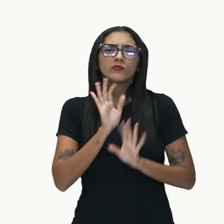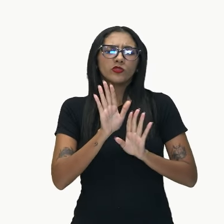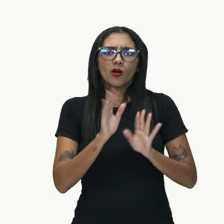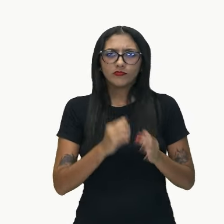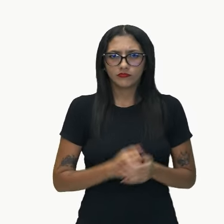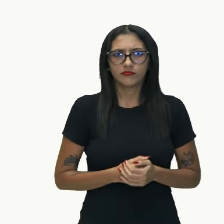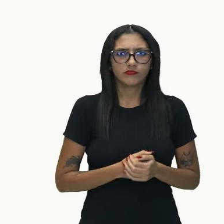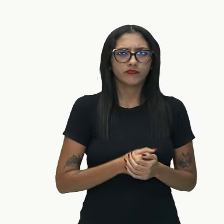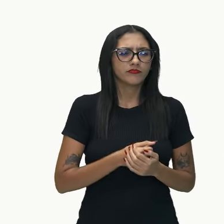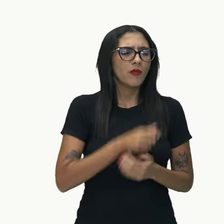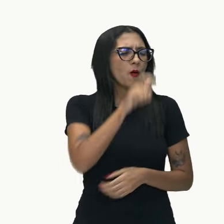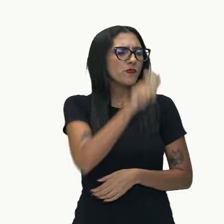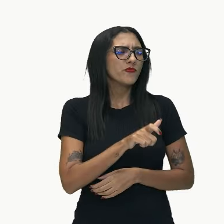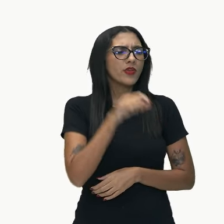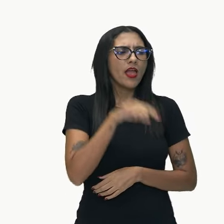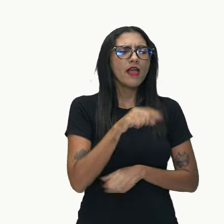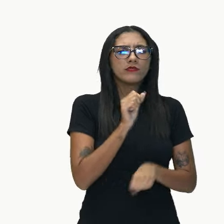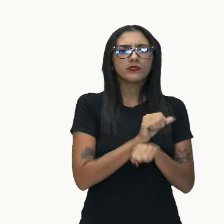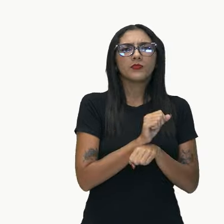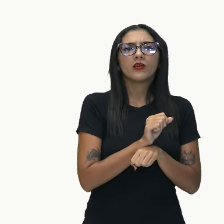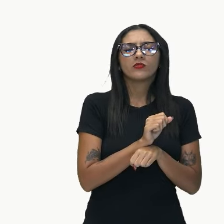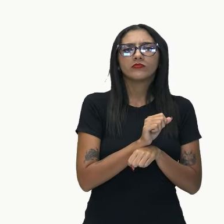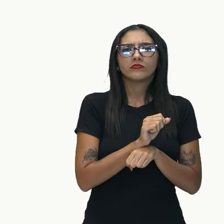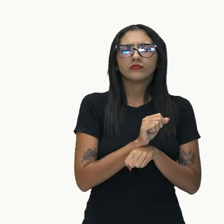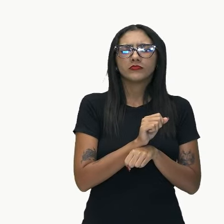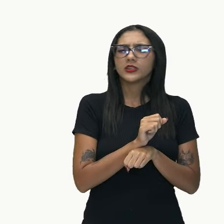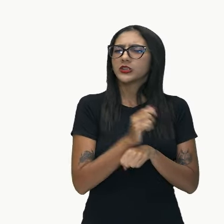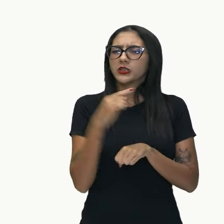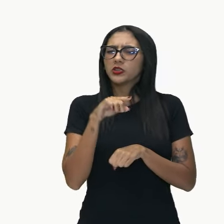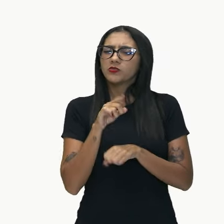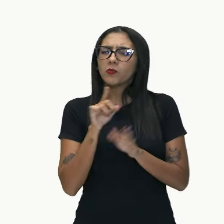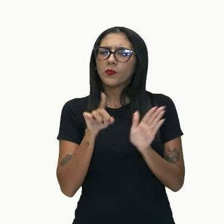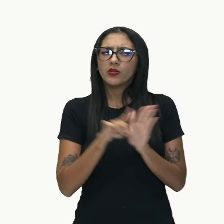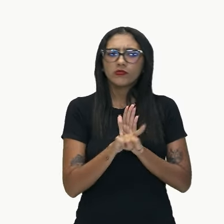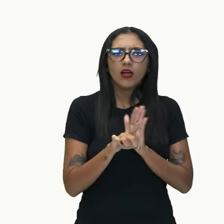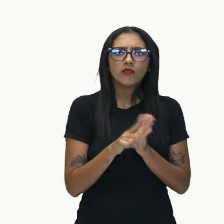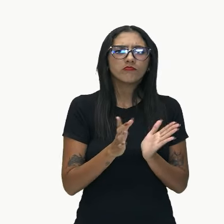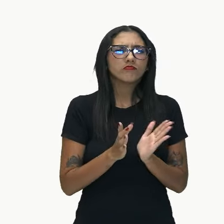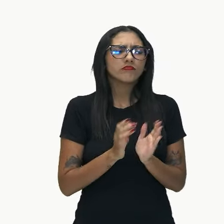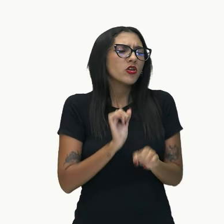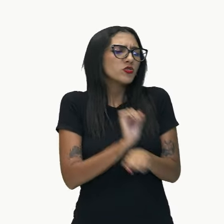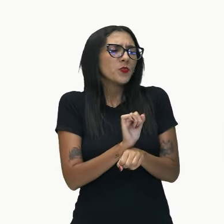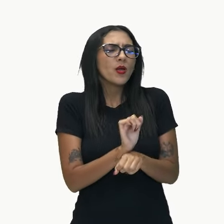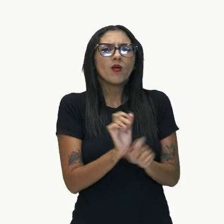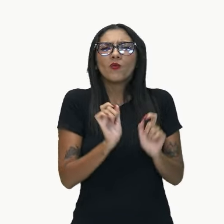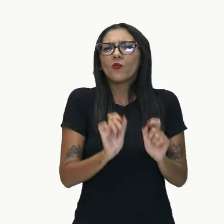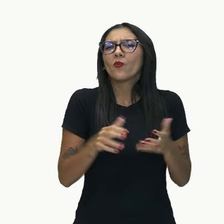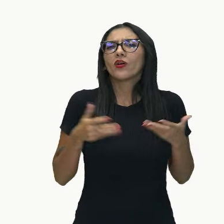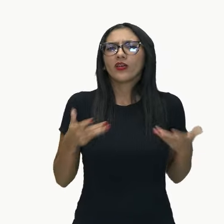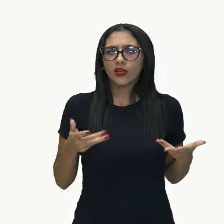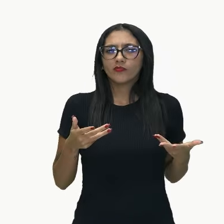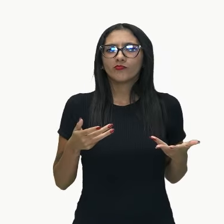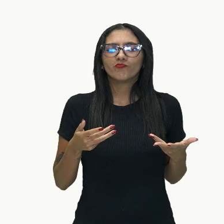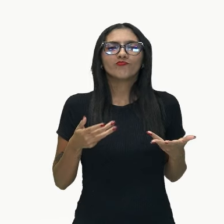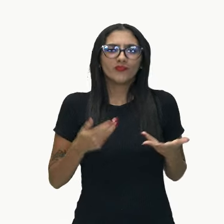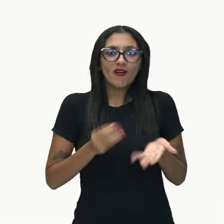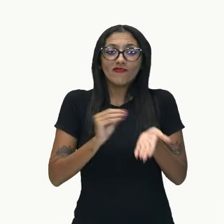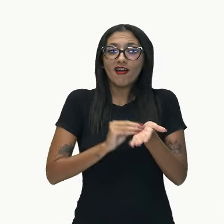Mariana esperou, aí vocês vão perguntar o quê? Esperou o quê, professora? Falta informação, né?